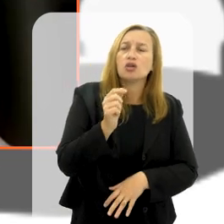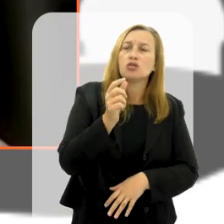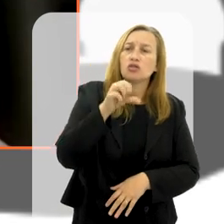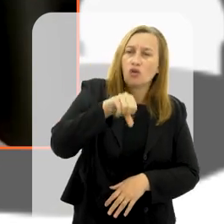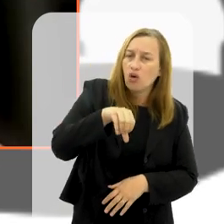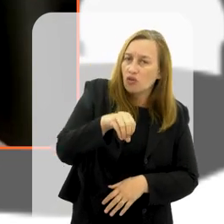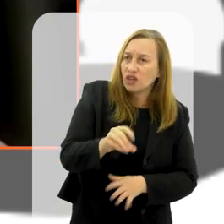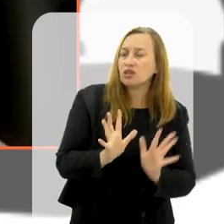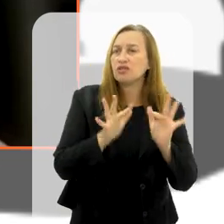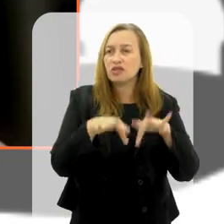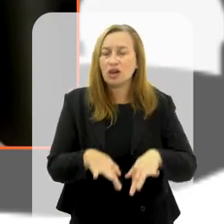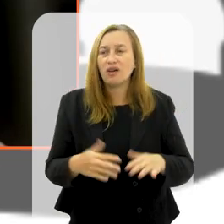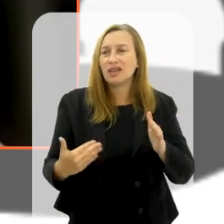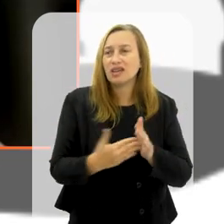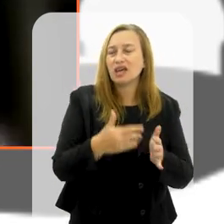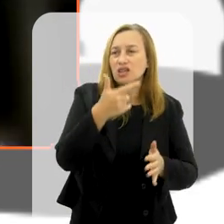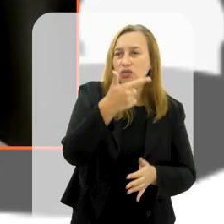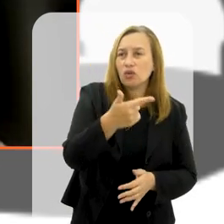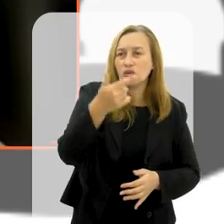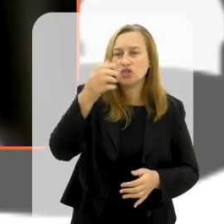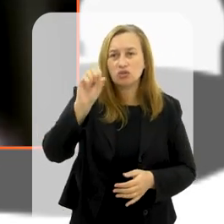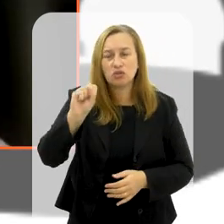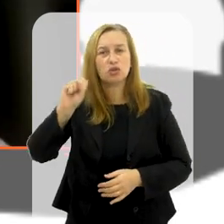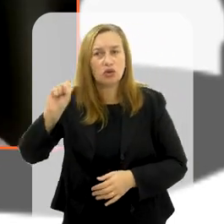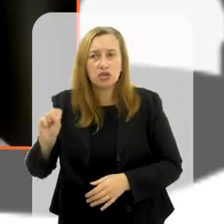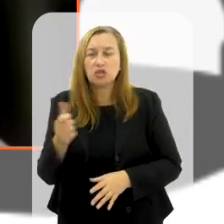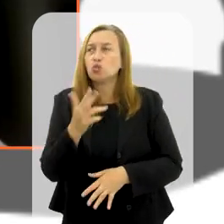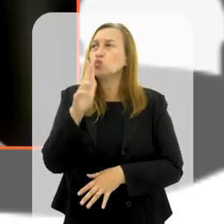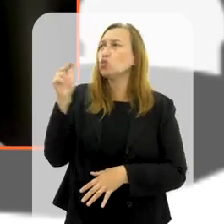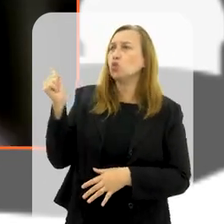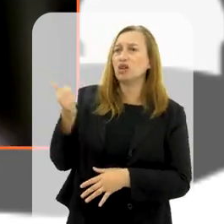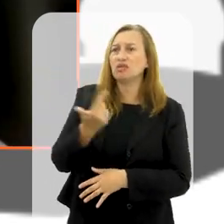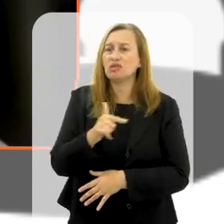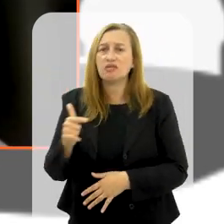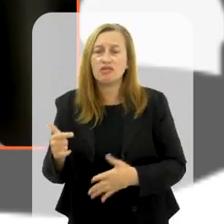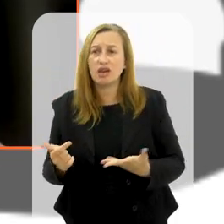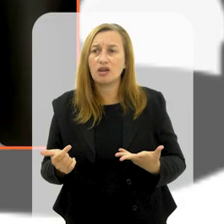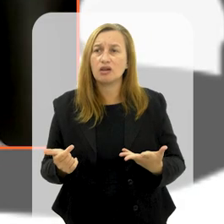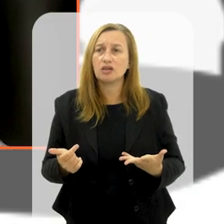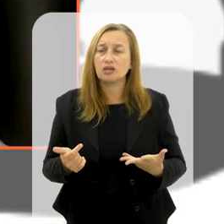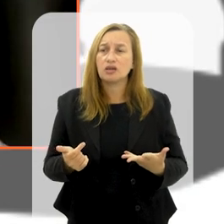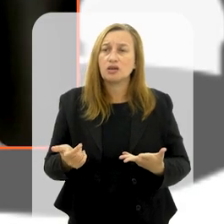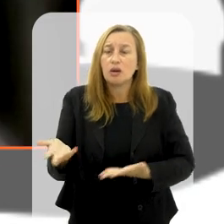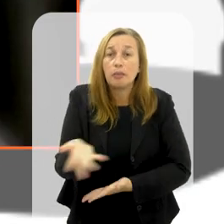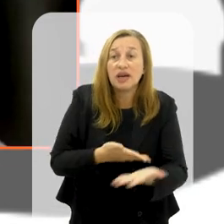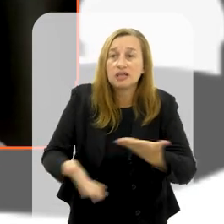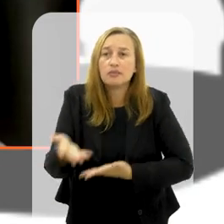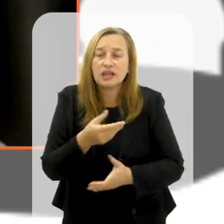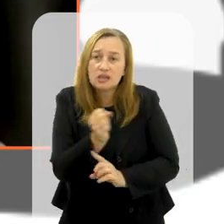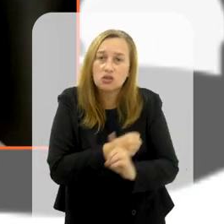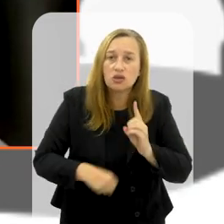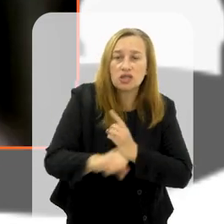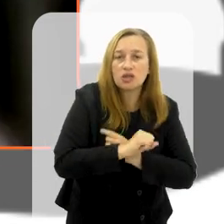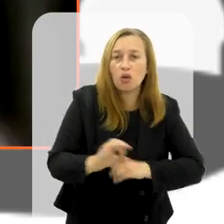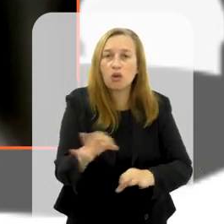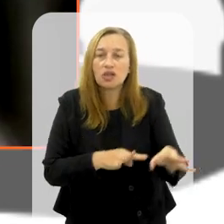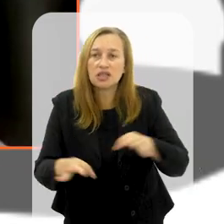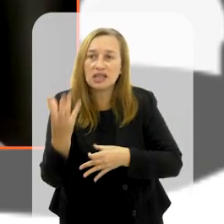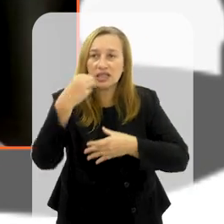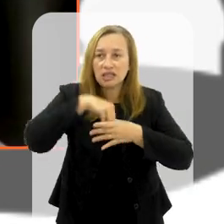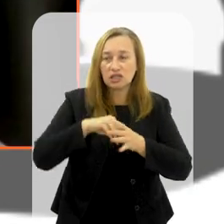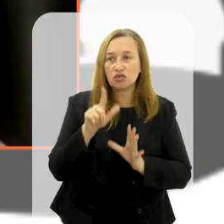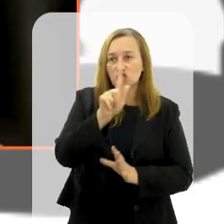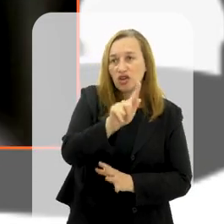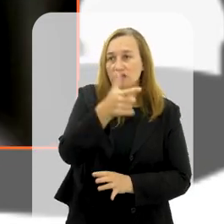o final dos anos 90, óbvio, mas a parte de 2008, nunca houve uma instância de participação social